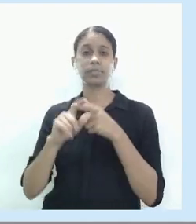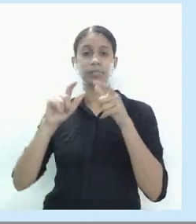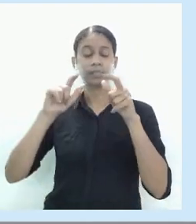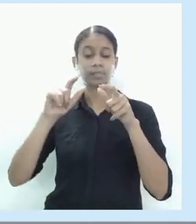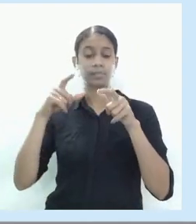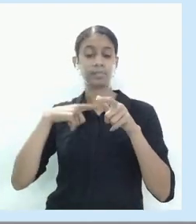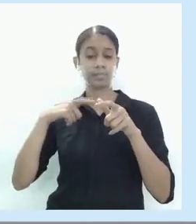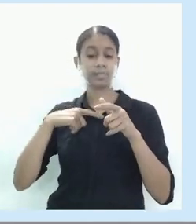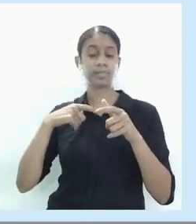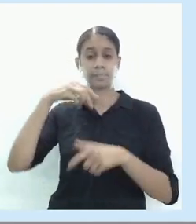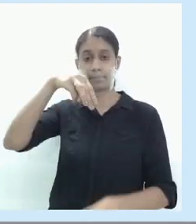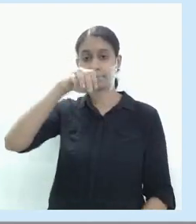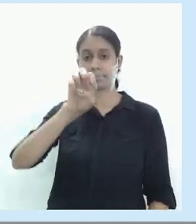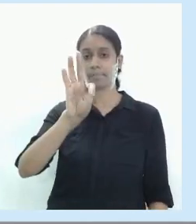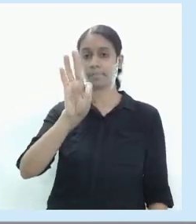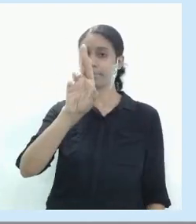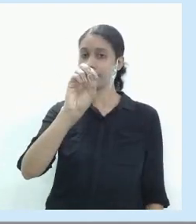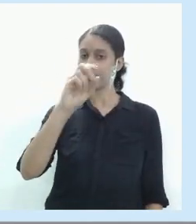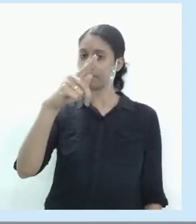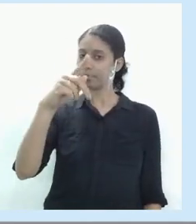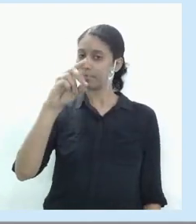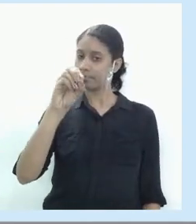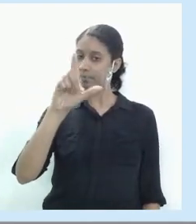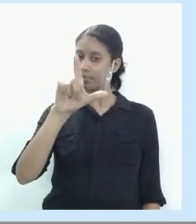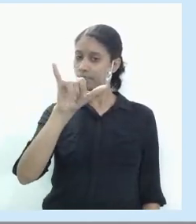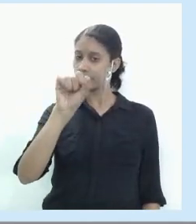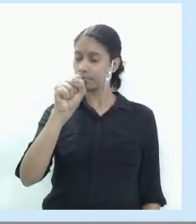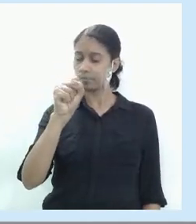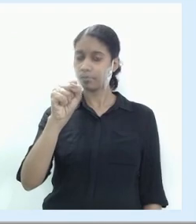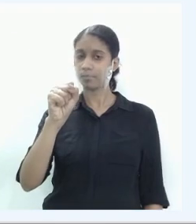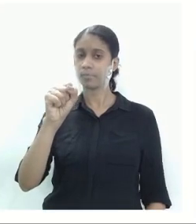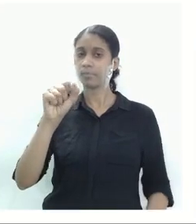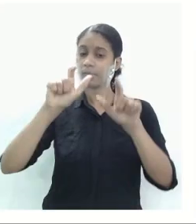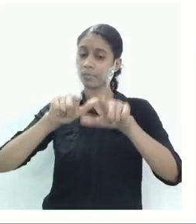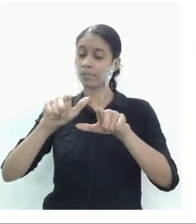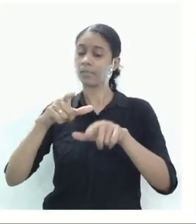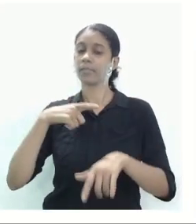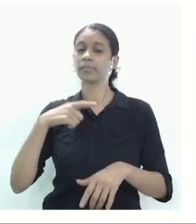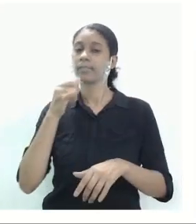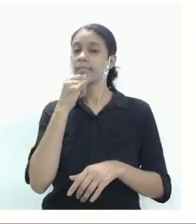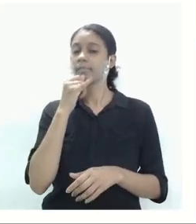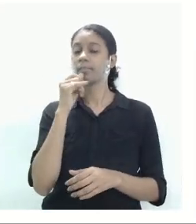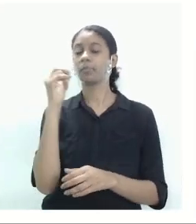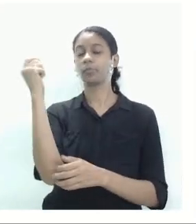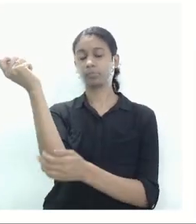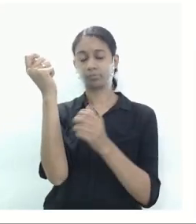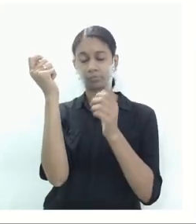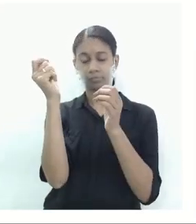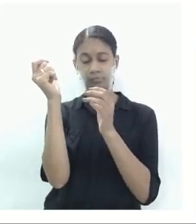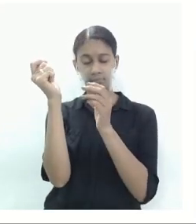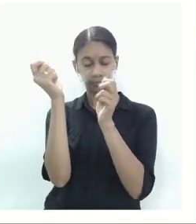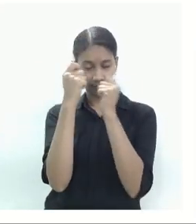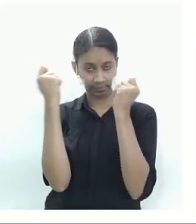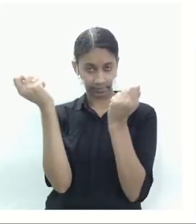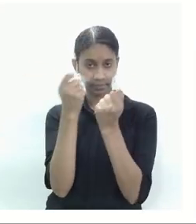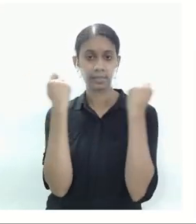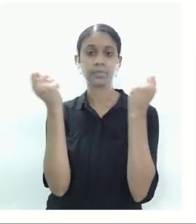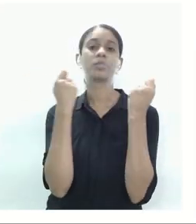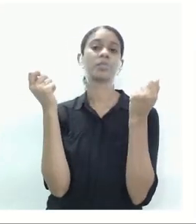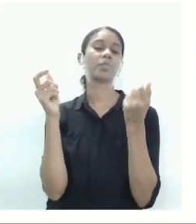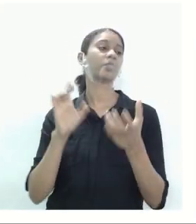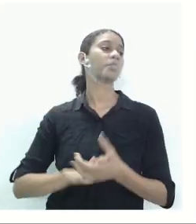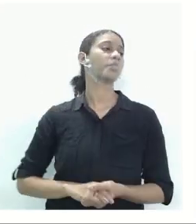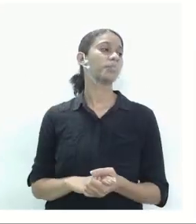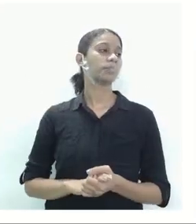pequena demanda e os polos regionais agora voltando aí para a internet ou para o slide